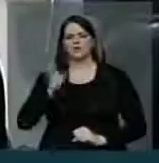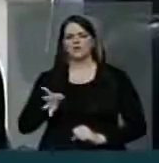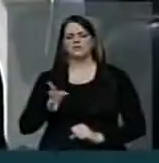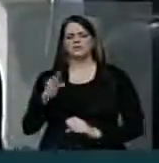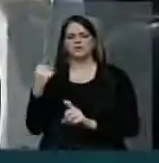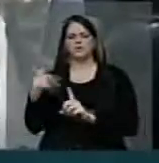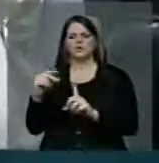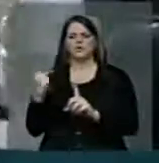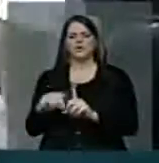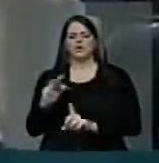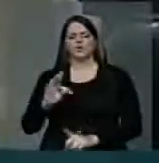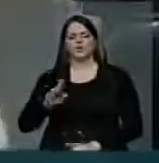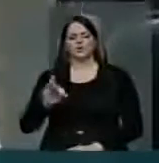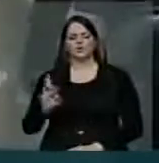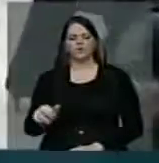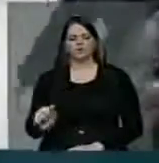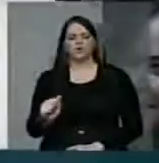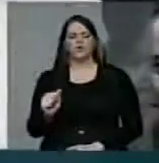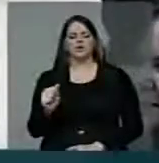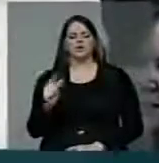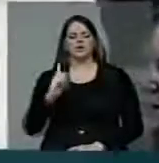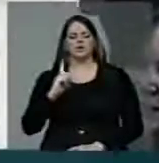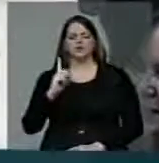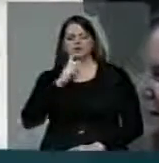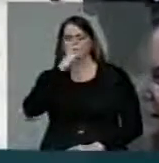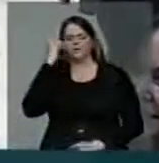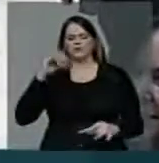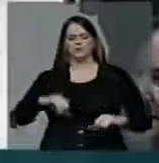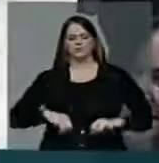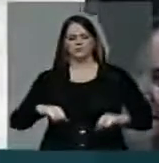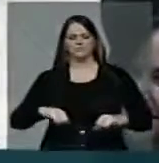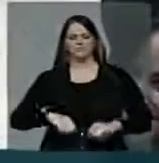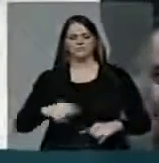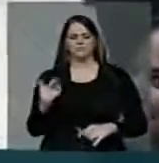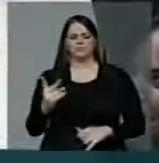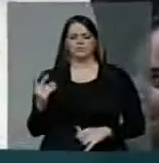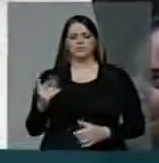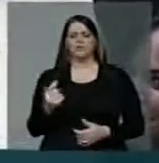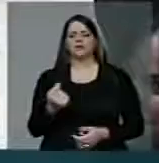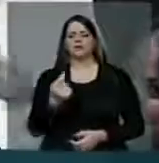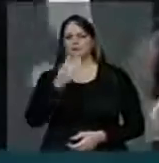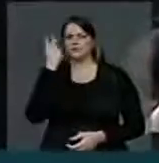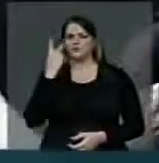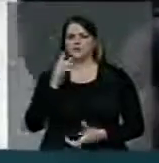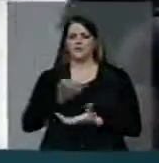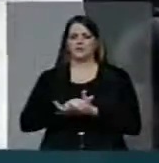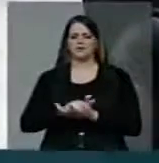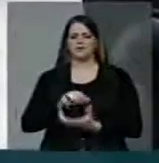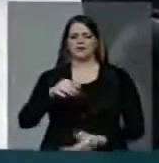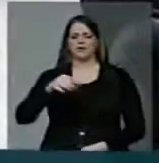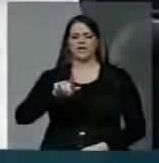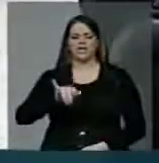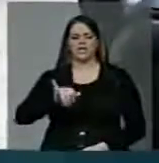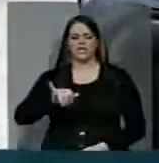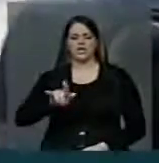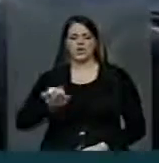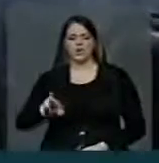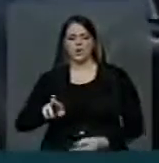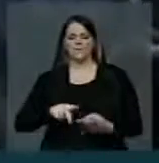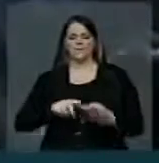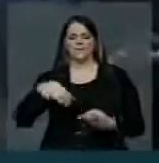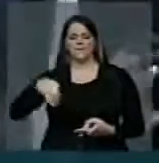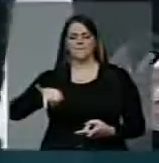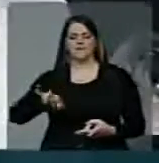torturas, lesões corporais que sofreram o casal Wilgood e Miriam e sua filha Gabriela,